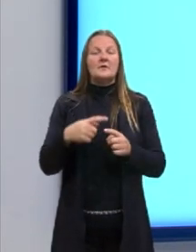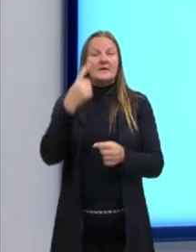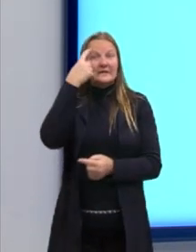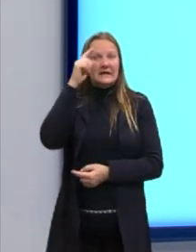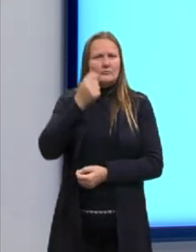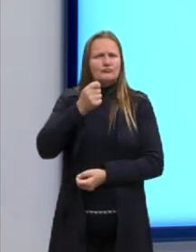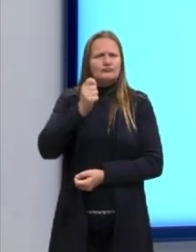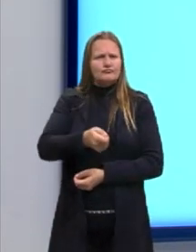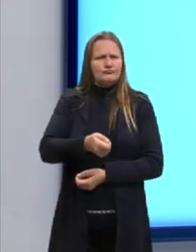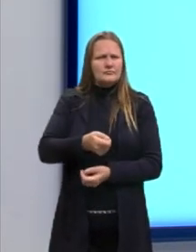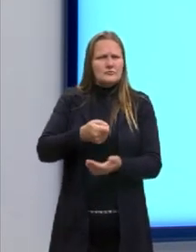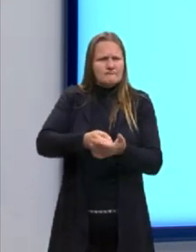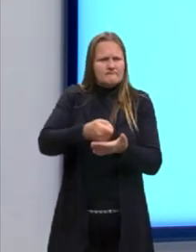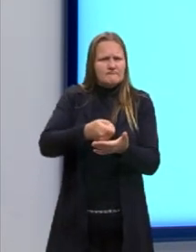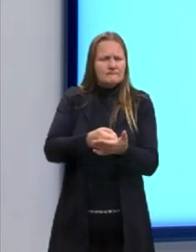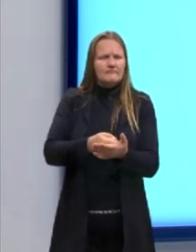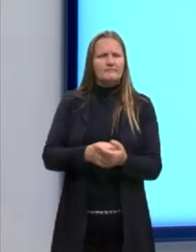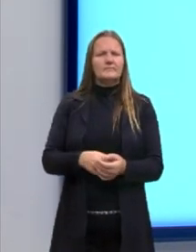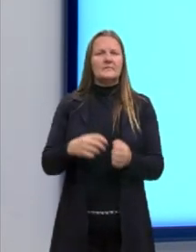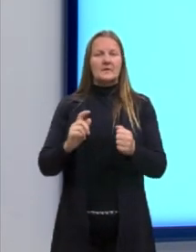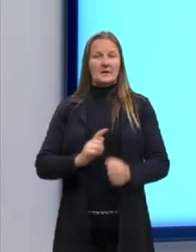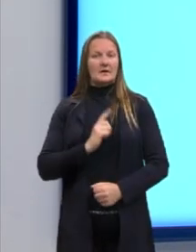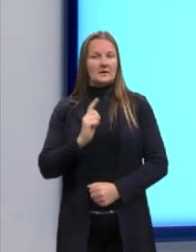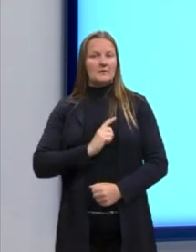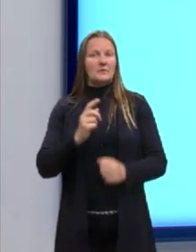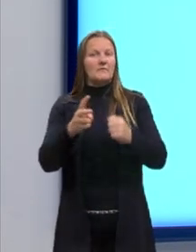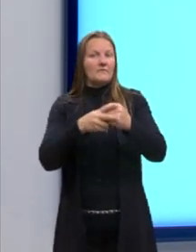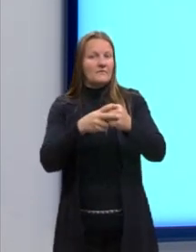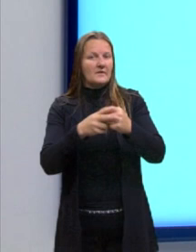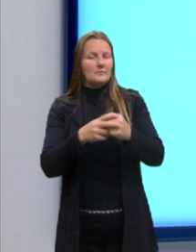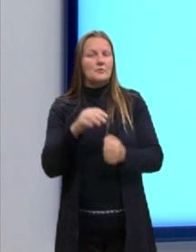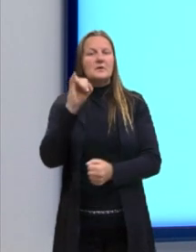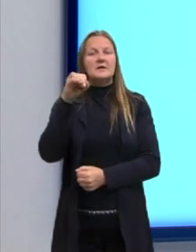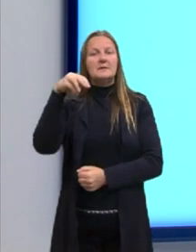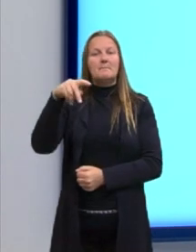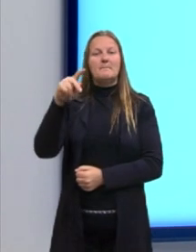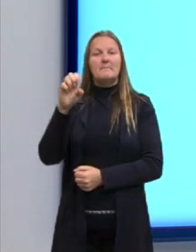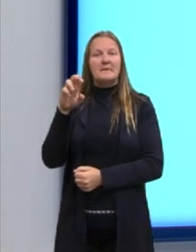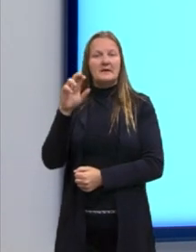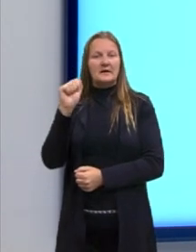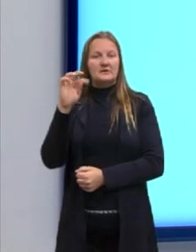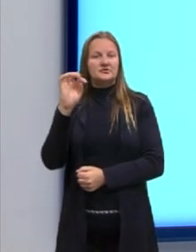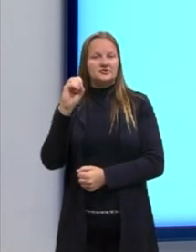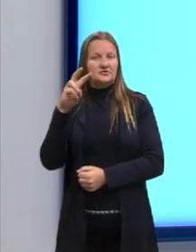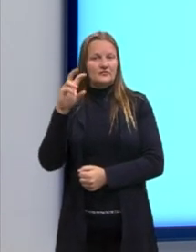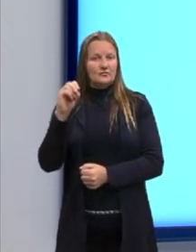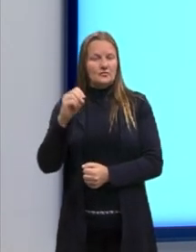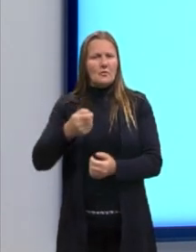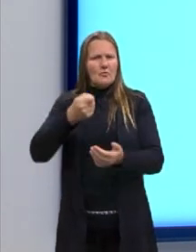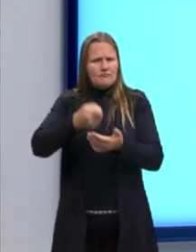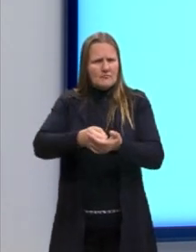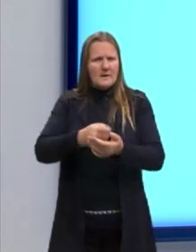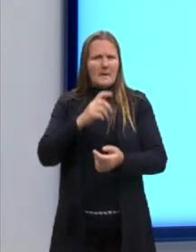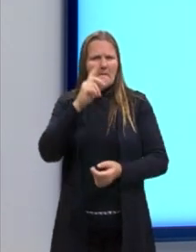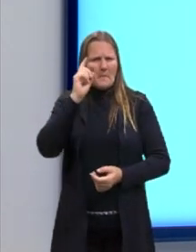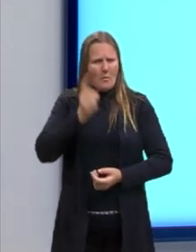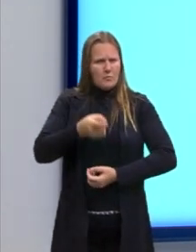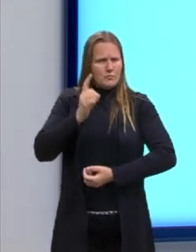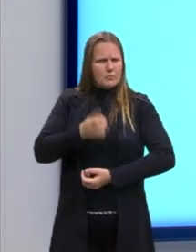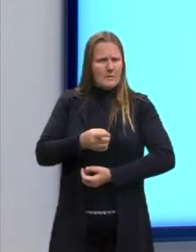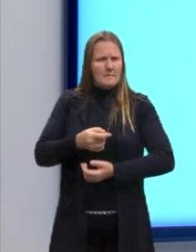se vocês conhecem o conteúdo gramatical ali de verbos, vocês sabem que no modo imperativo, um verbo está